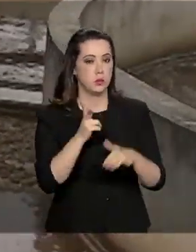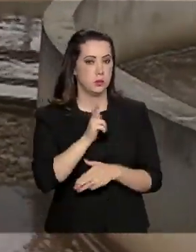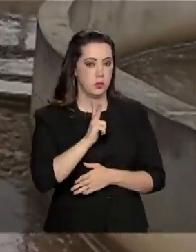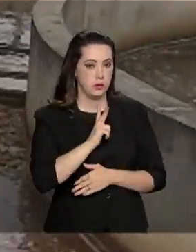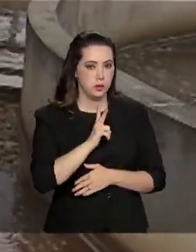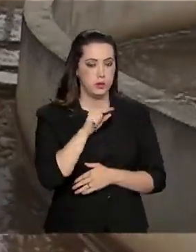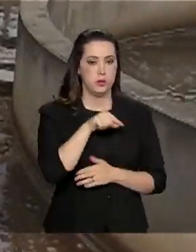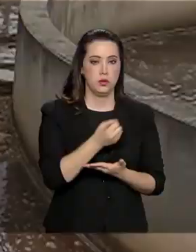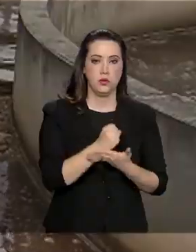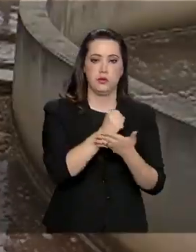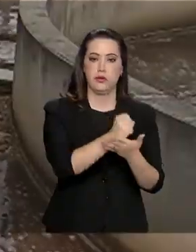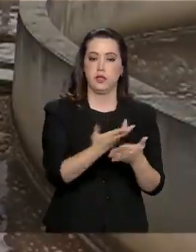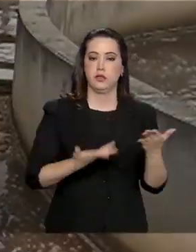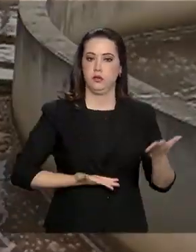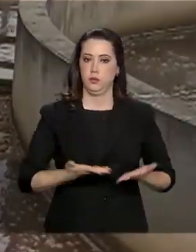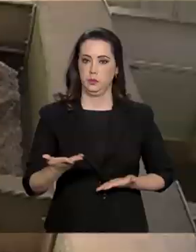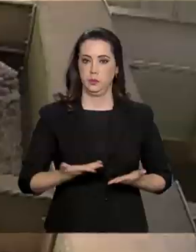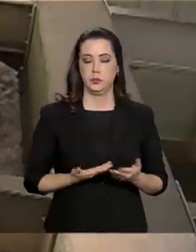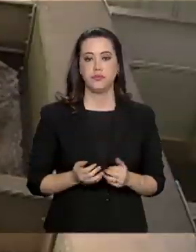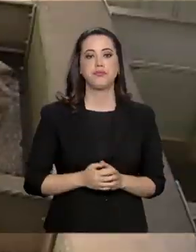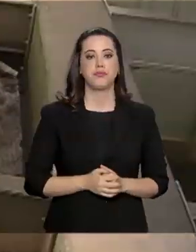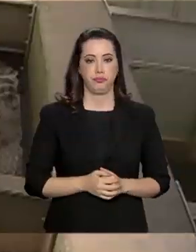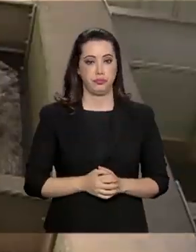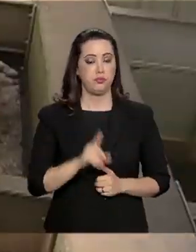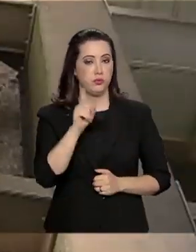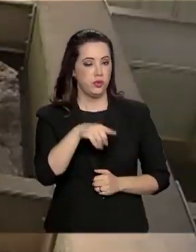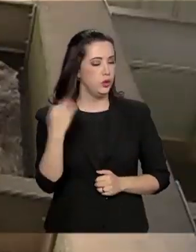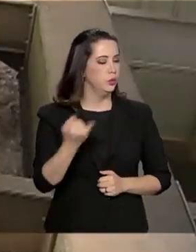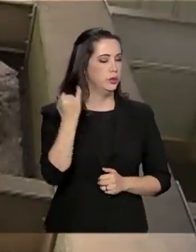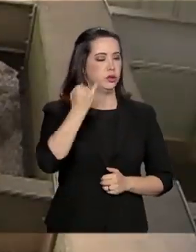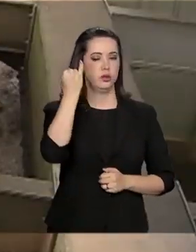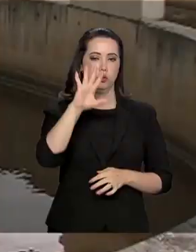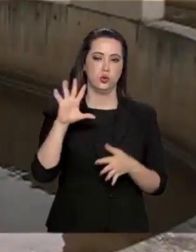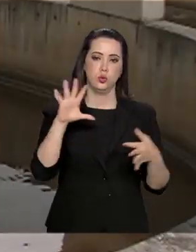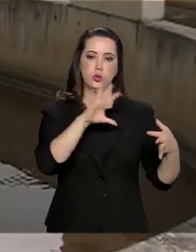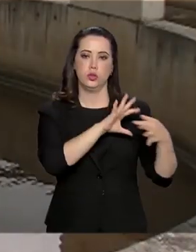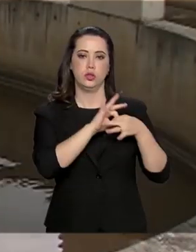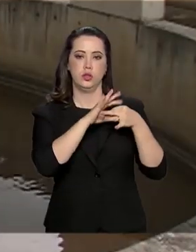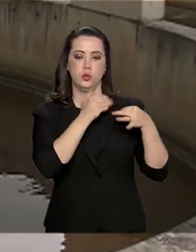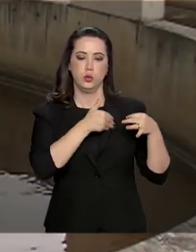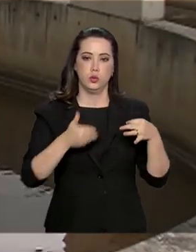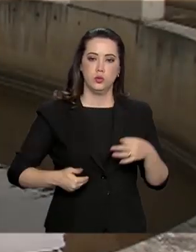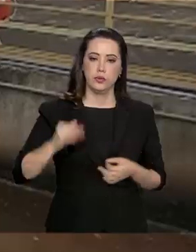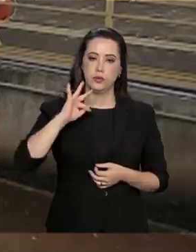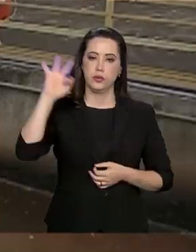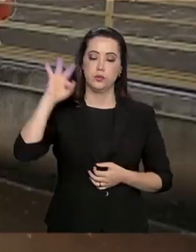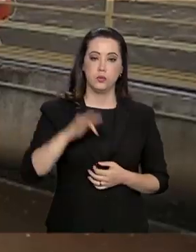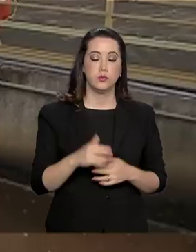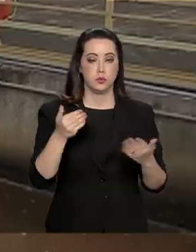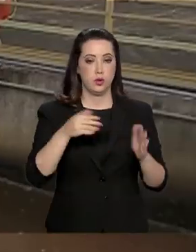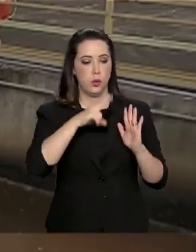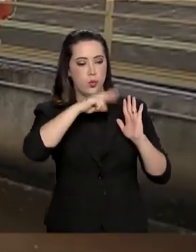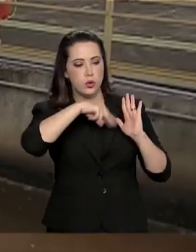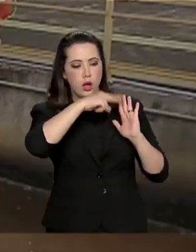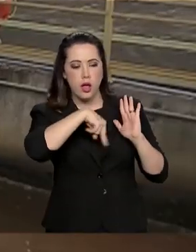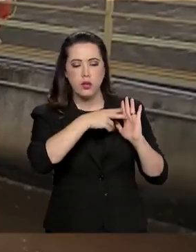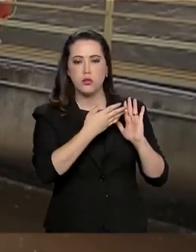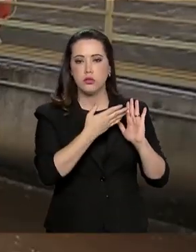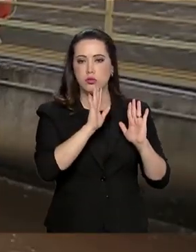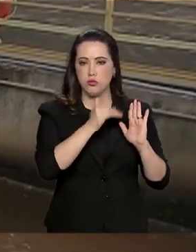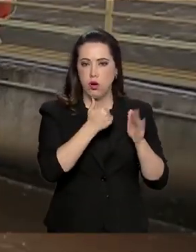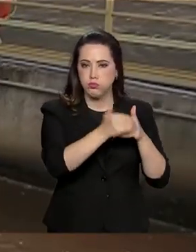privada na prestação de serviços, vai ser um importante aliado do governo federal. O texto está em